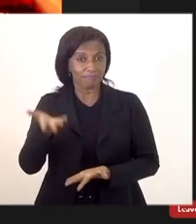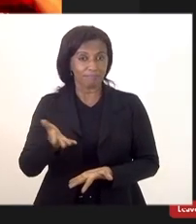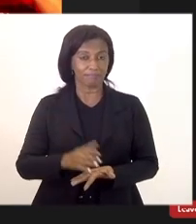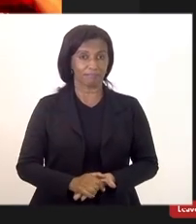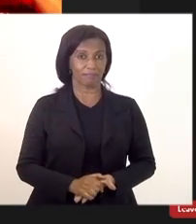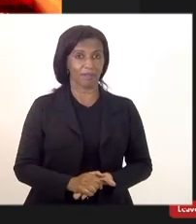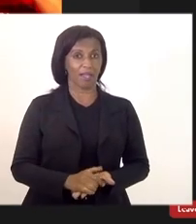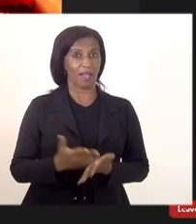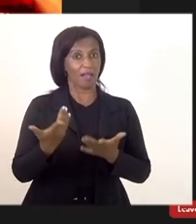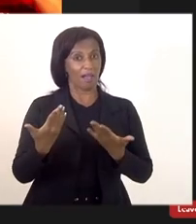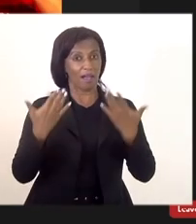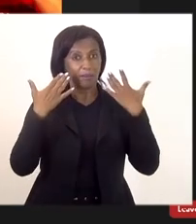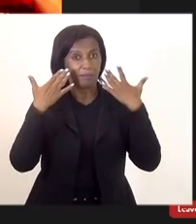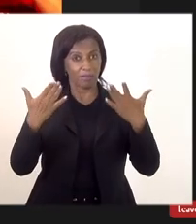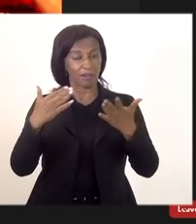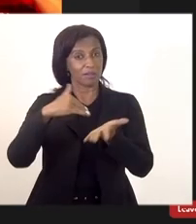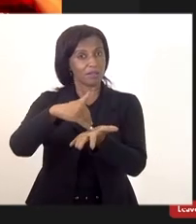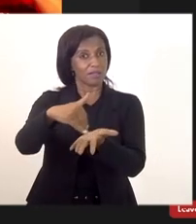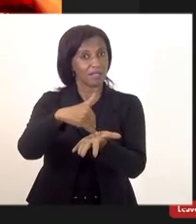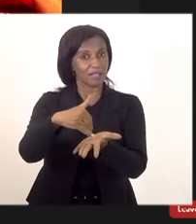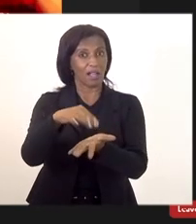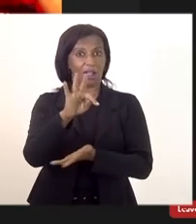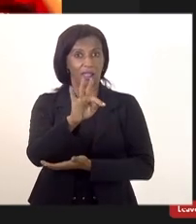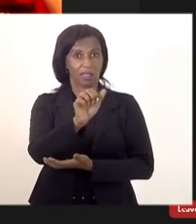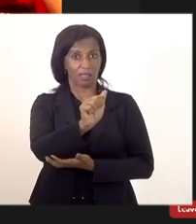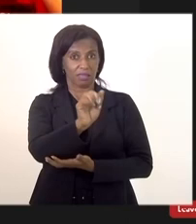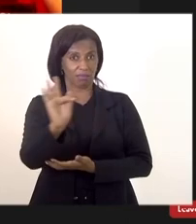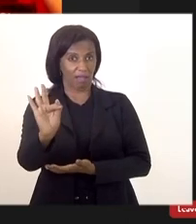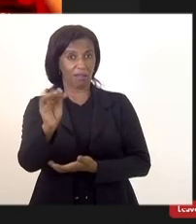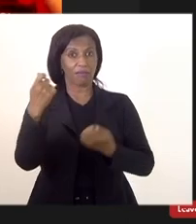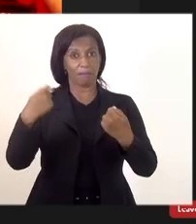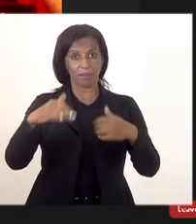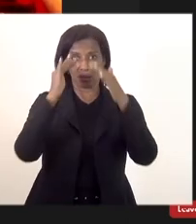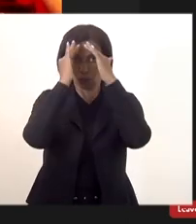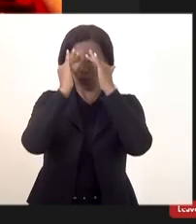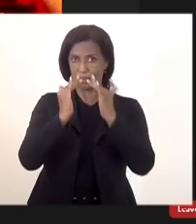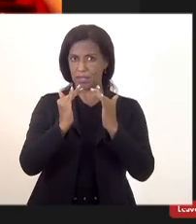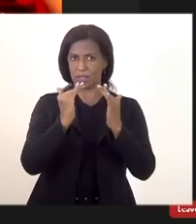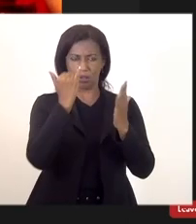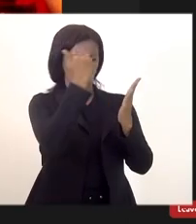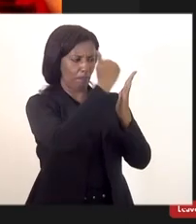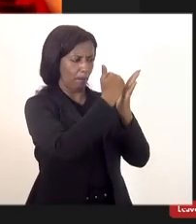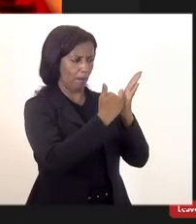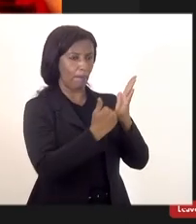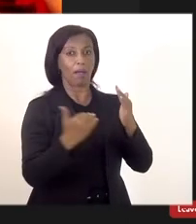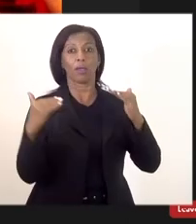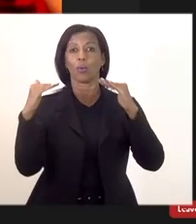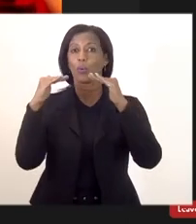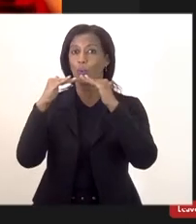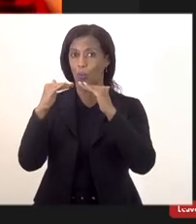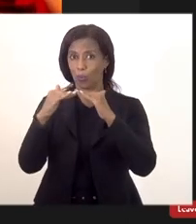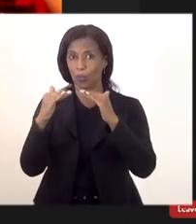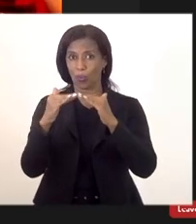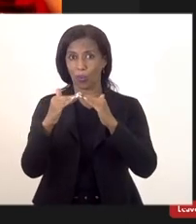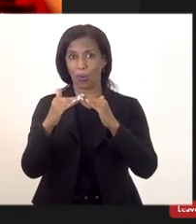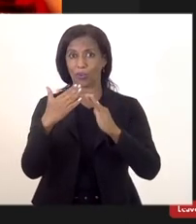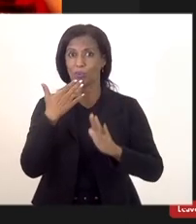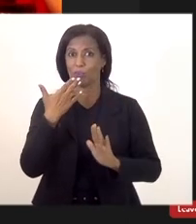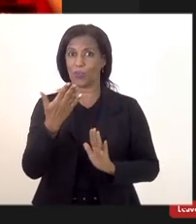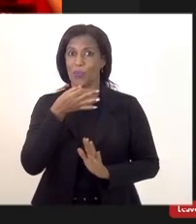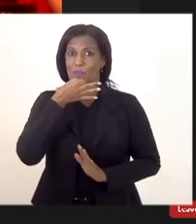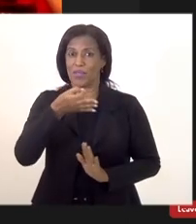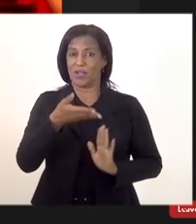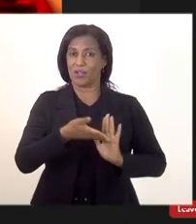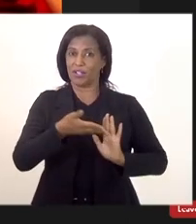a manifestação do secretário que o TAF tem que ser cumprido e eu concordo então mas eu quero retirar minha ponderação tá e deixar